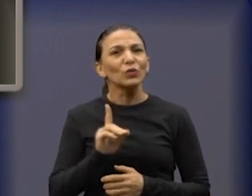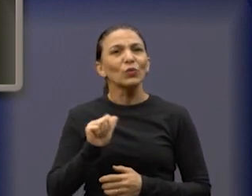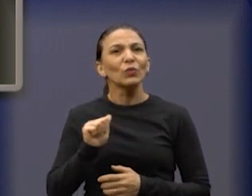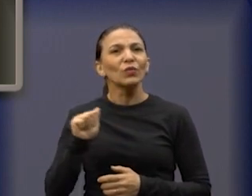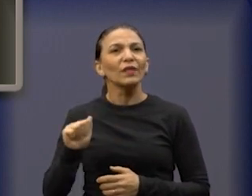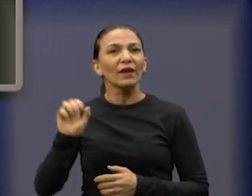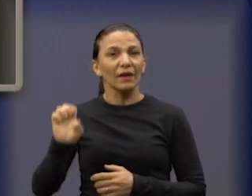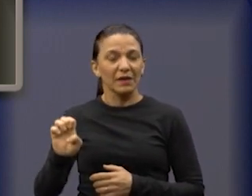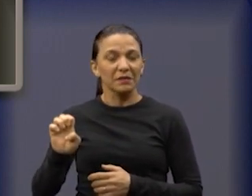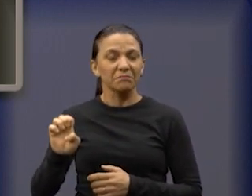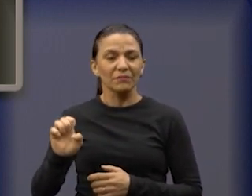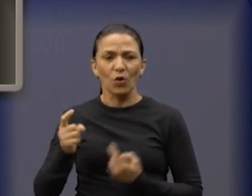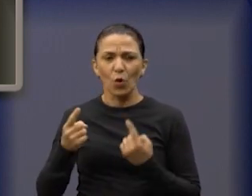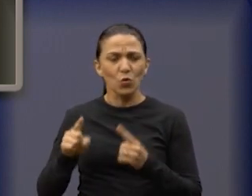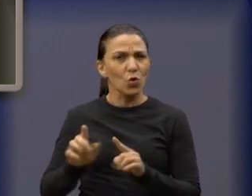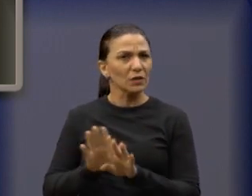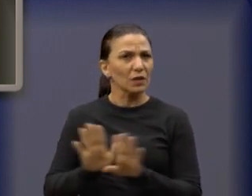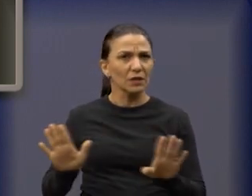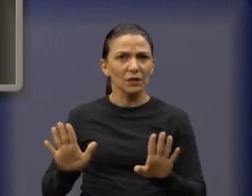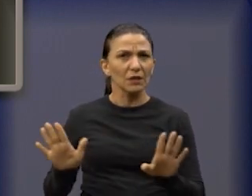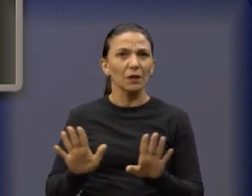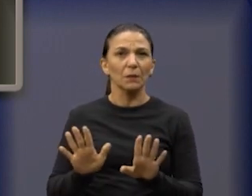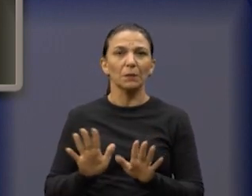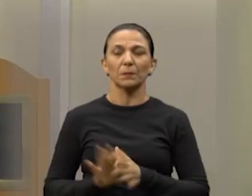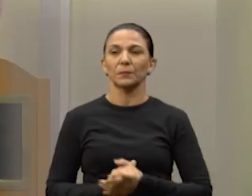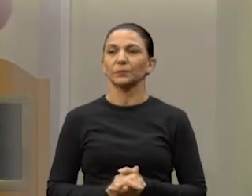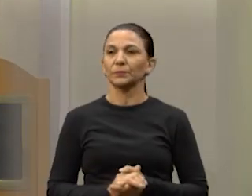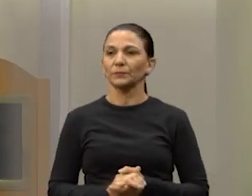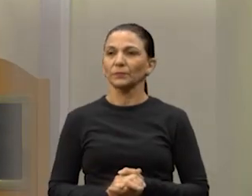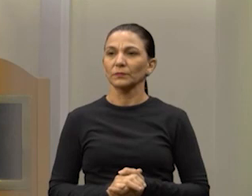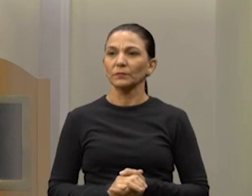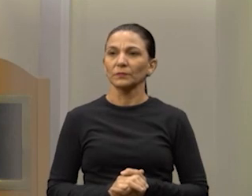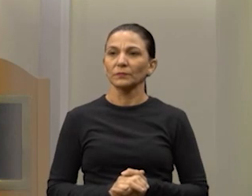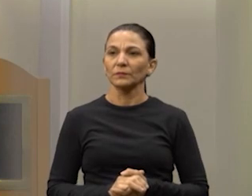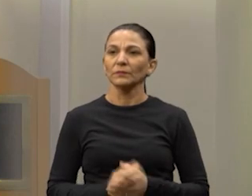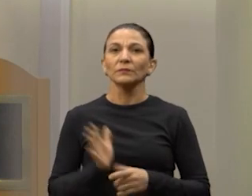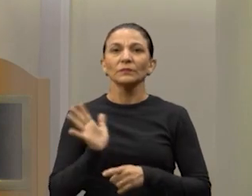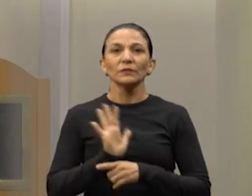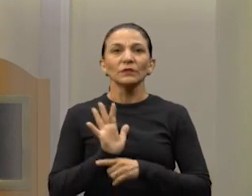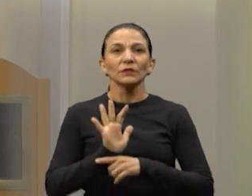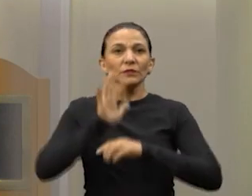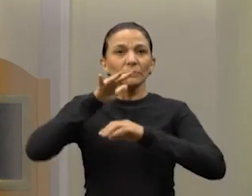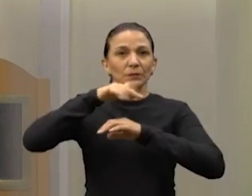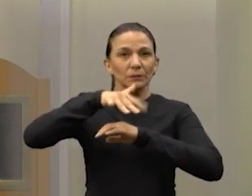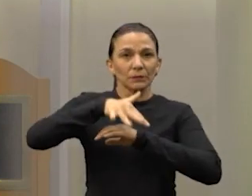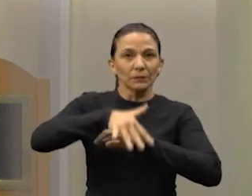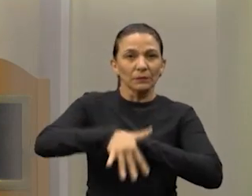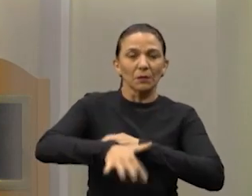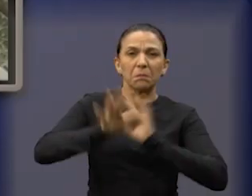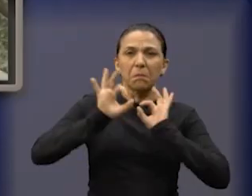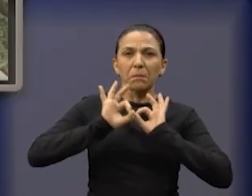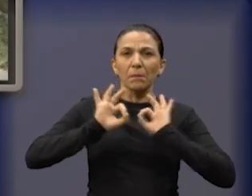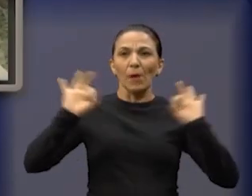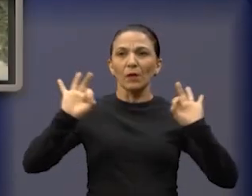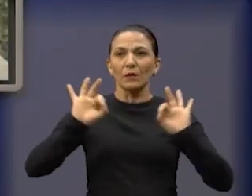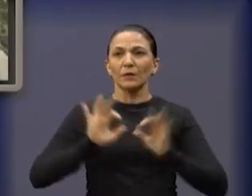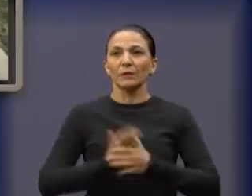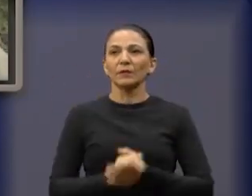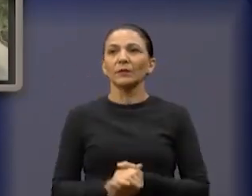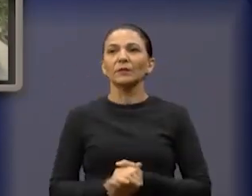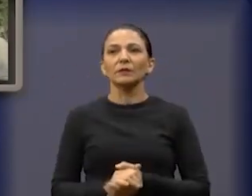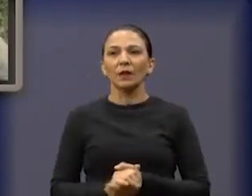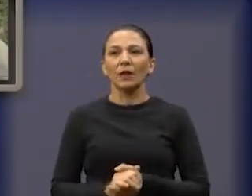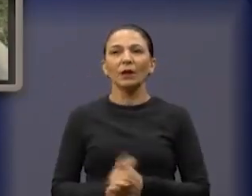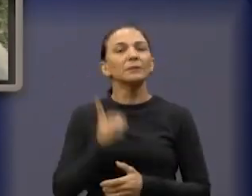não é nada contra o Dai. Mas vamos pro próximo, Marçal. Não vai dar tempo, né? Esse vídeo da cachoeira é Marquês da rádio, tudo bem? Olha que